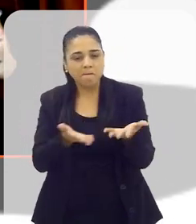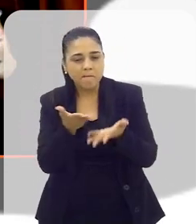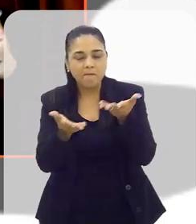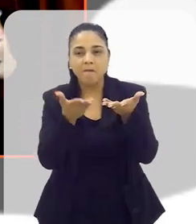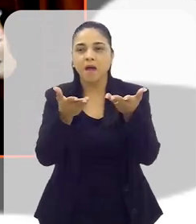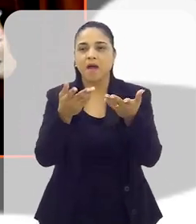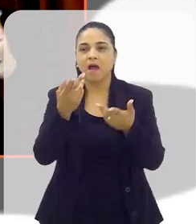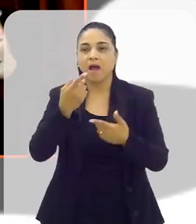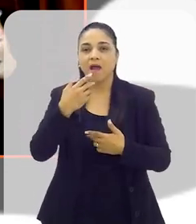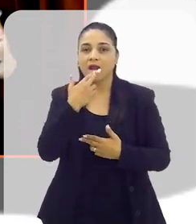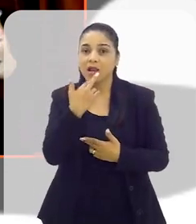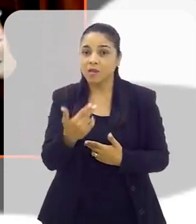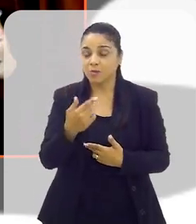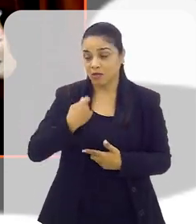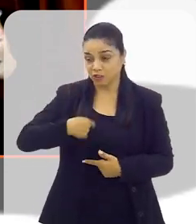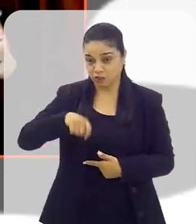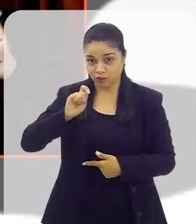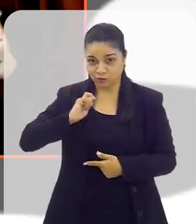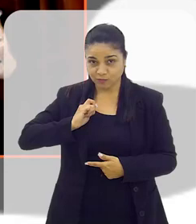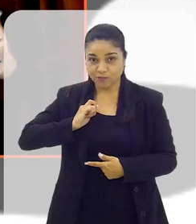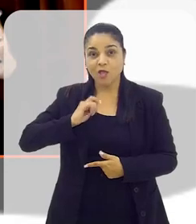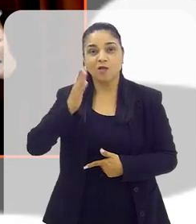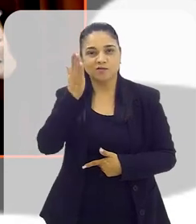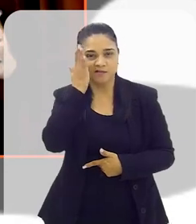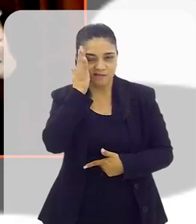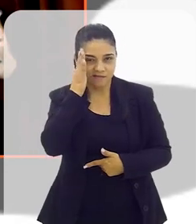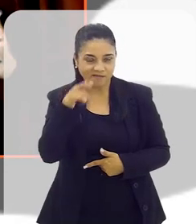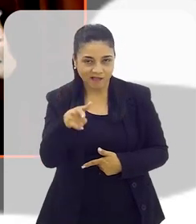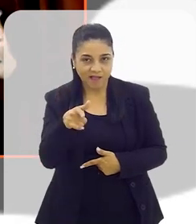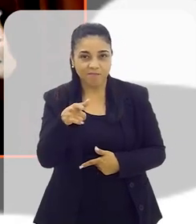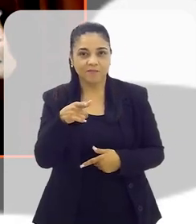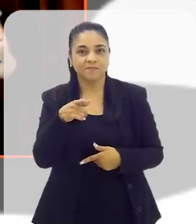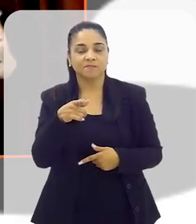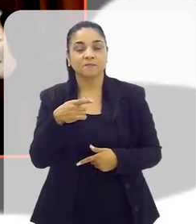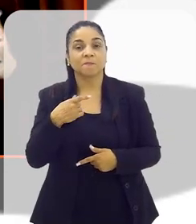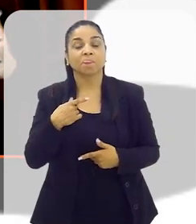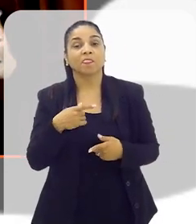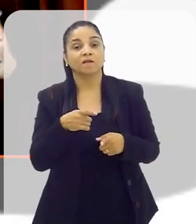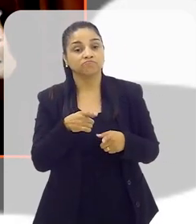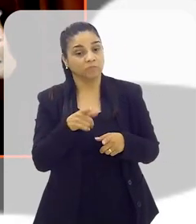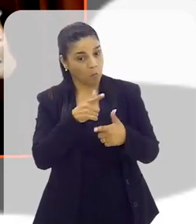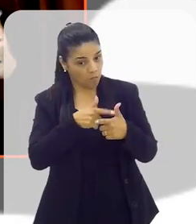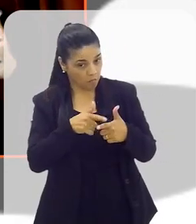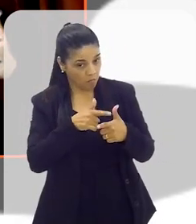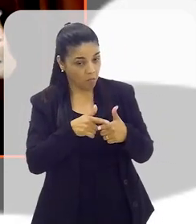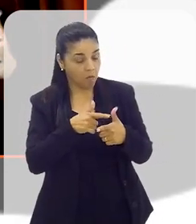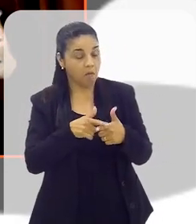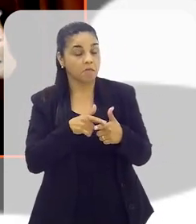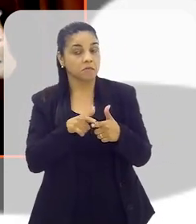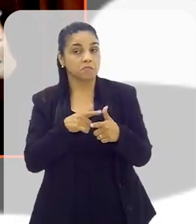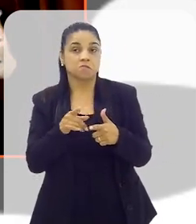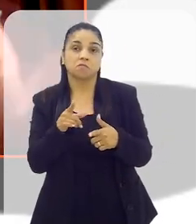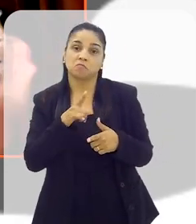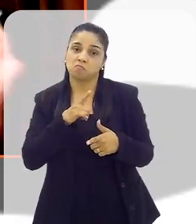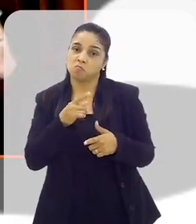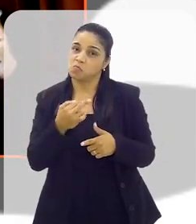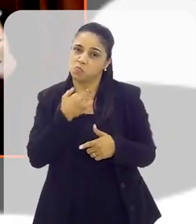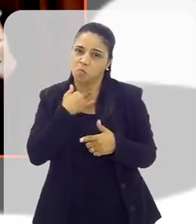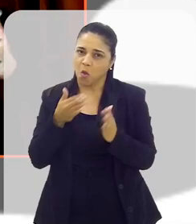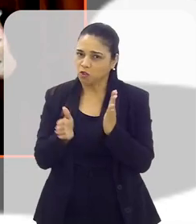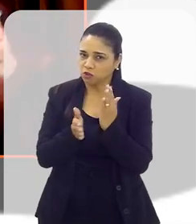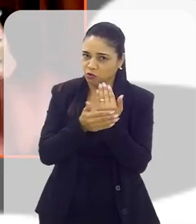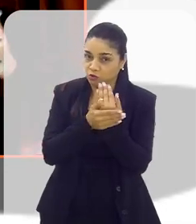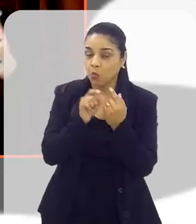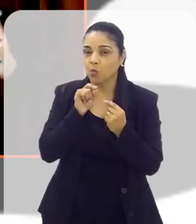espanhol. E a gente tem um problema também, Cláudio, que a gente não pode mascarar, que é um problema que existe,